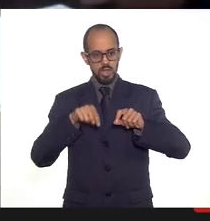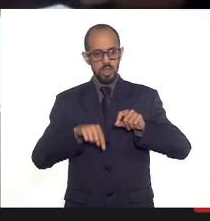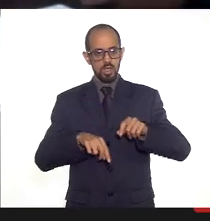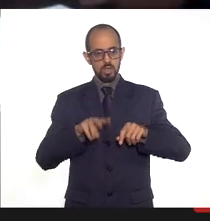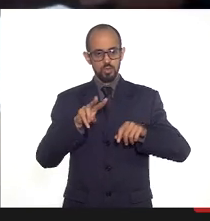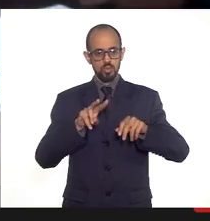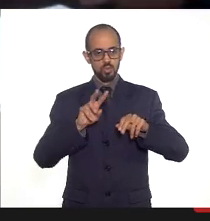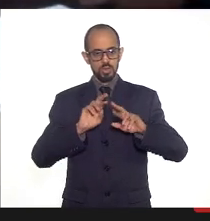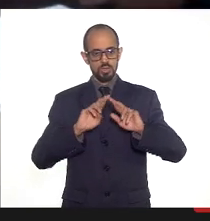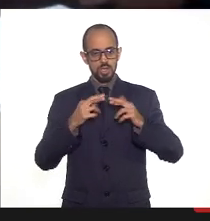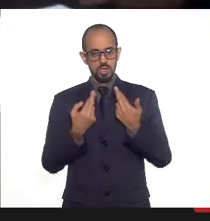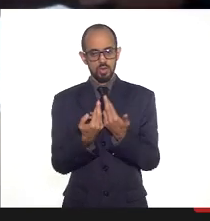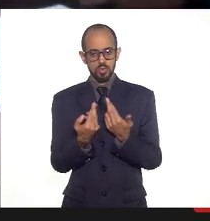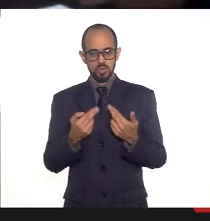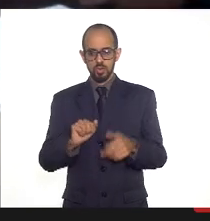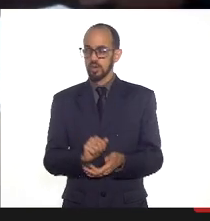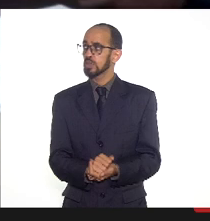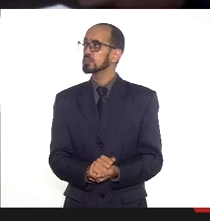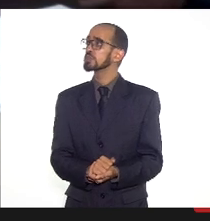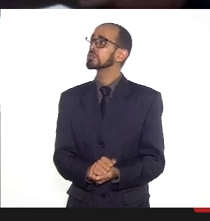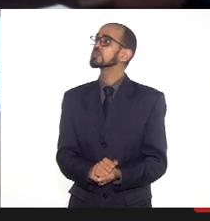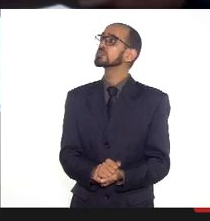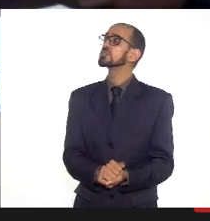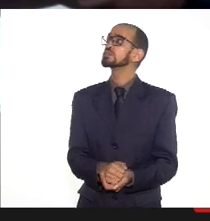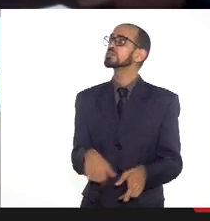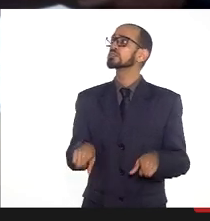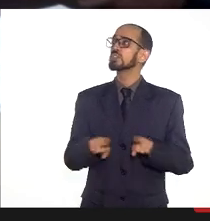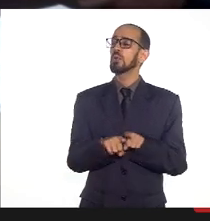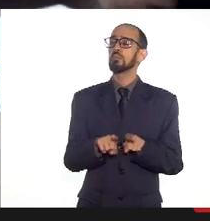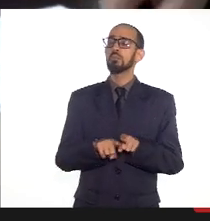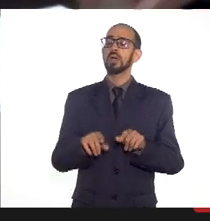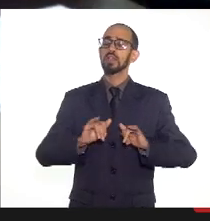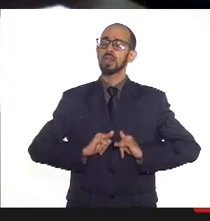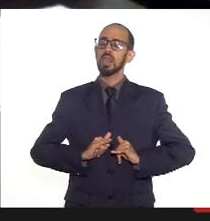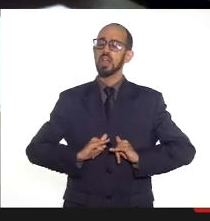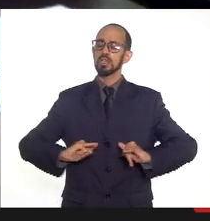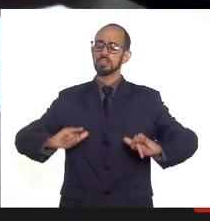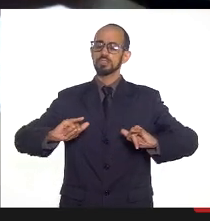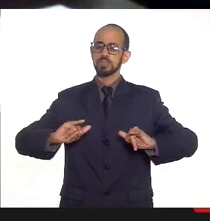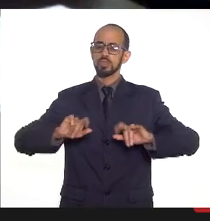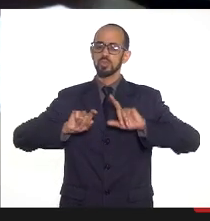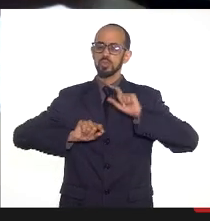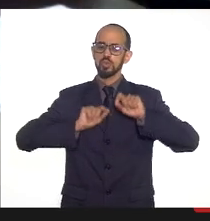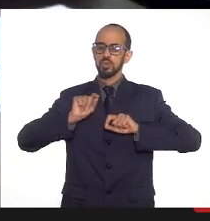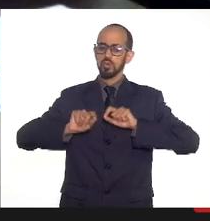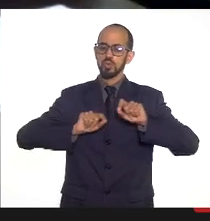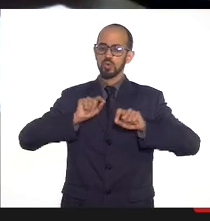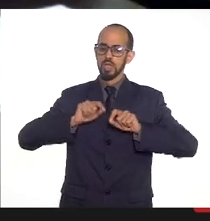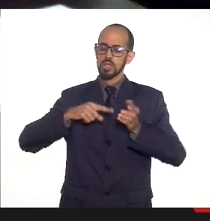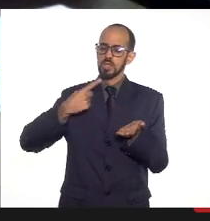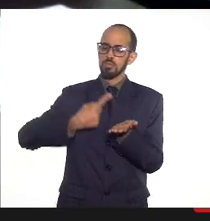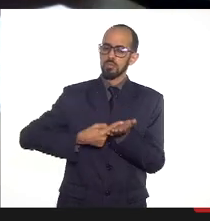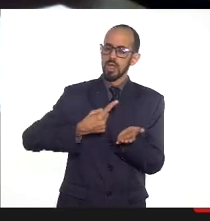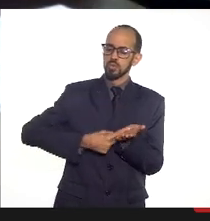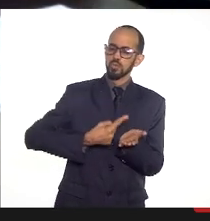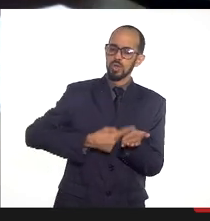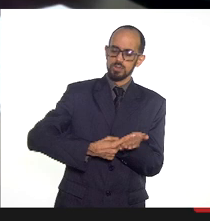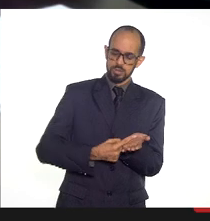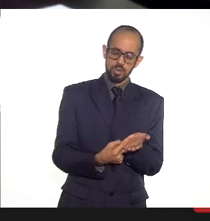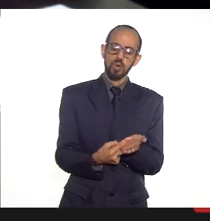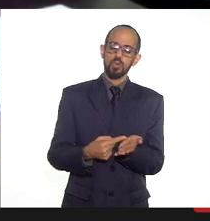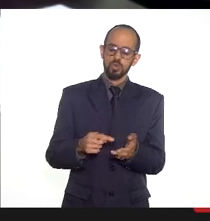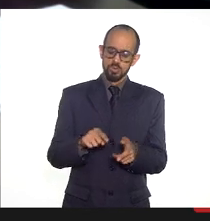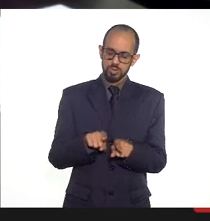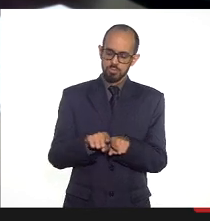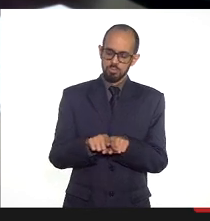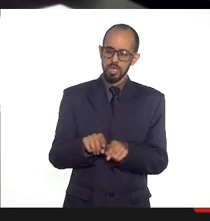com tuberculose, lançando o na verdade, comemorando essa pactuação e o início do repasse